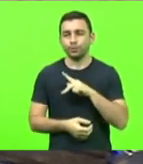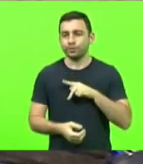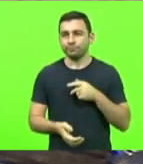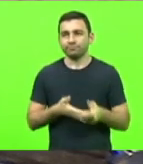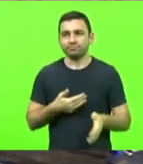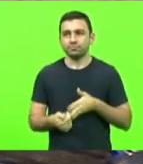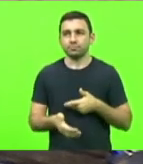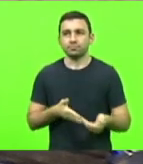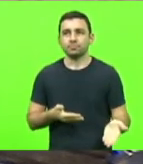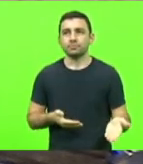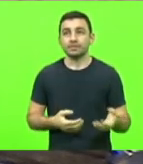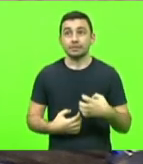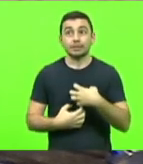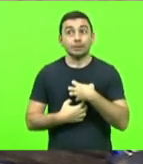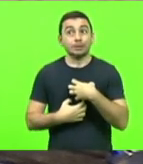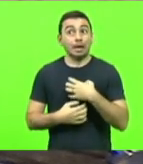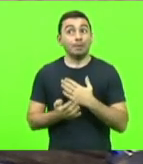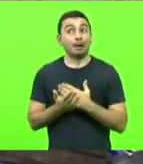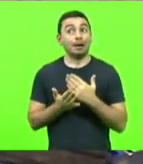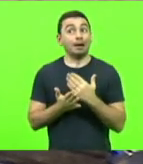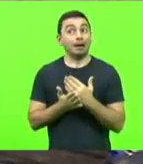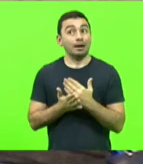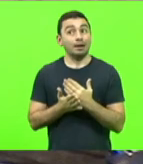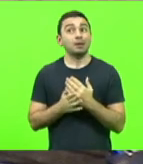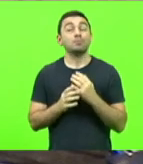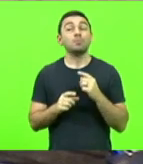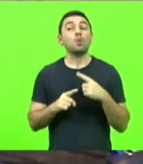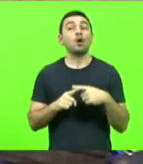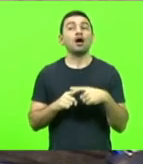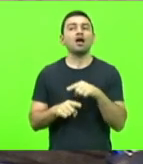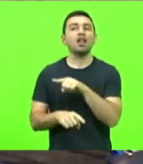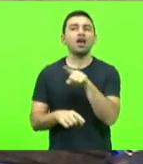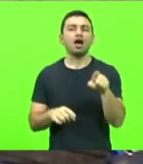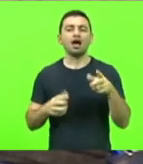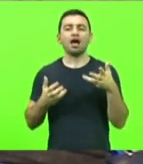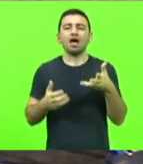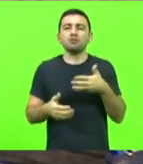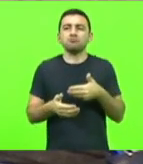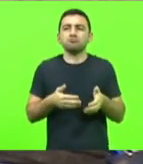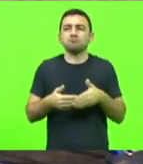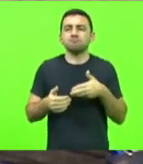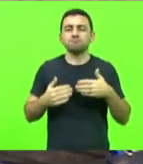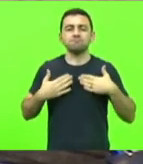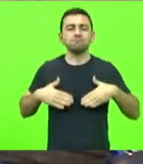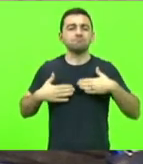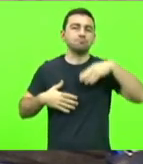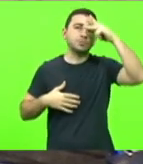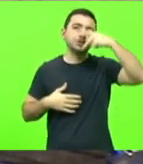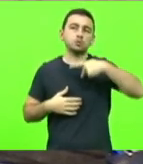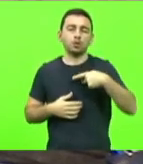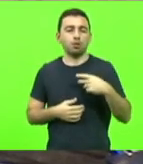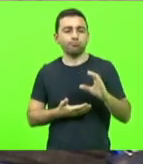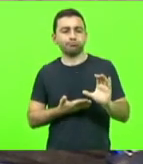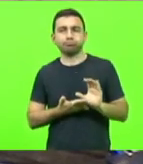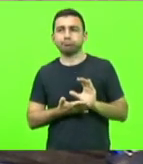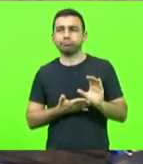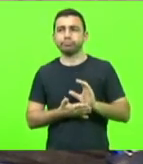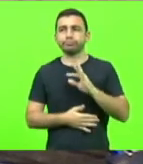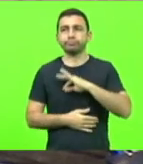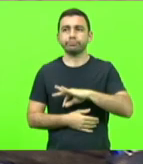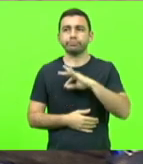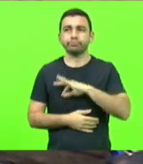muita sensibilidade, porque estão lá fazendo o que querem com toda autonomia e recebendo seus